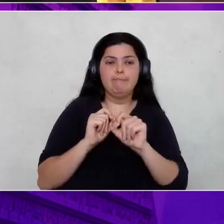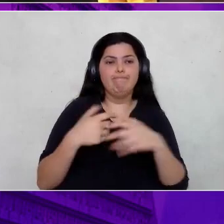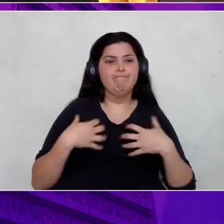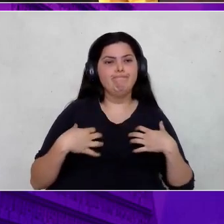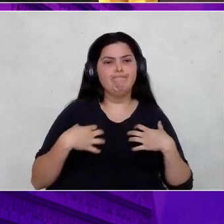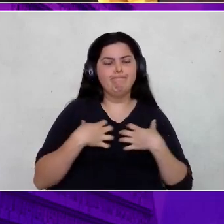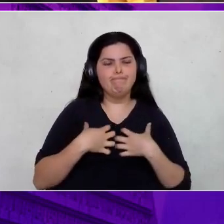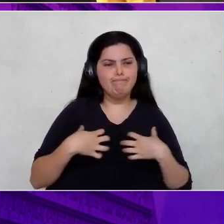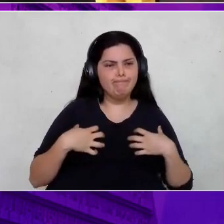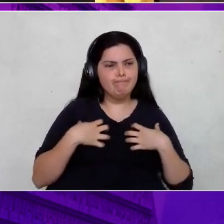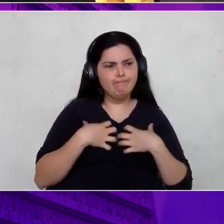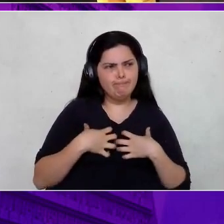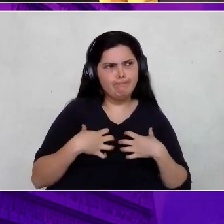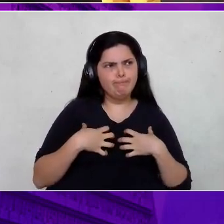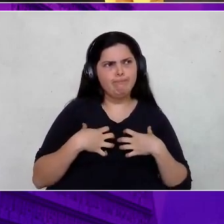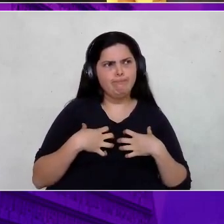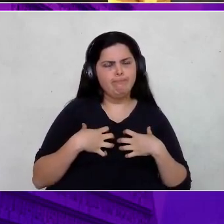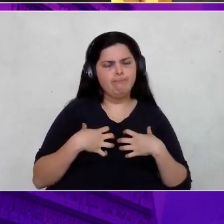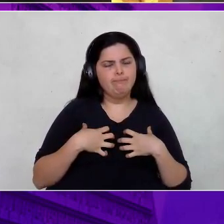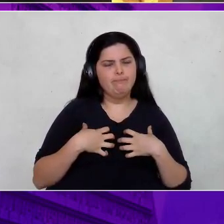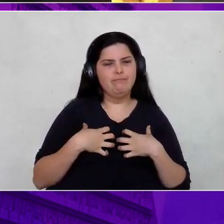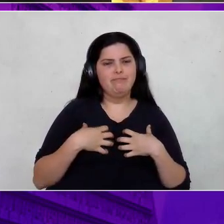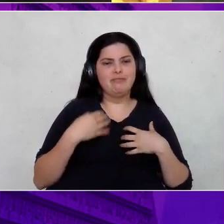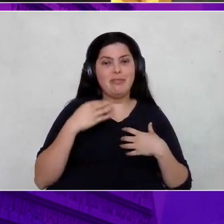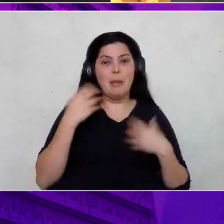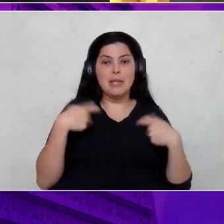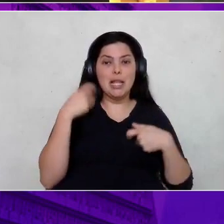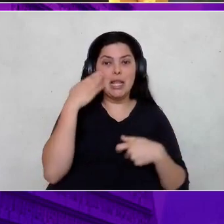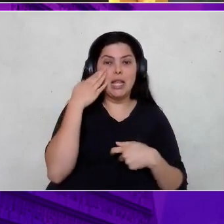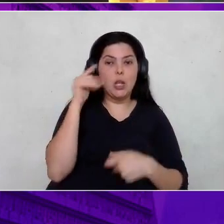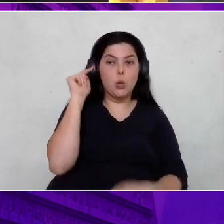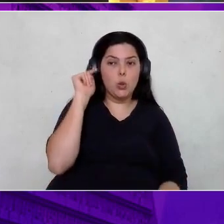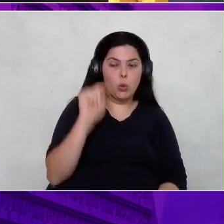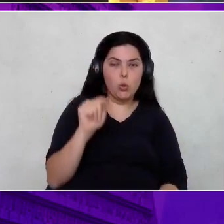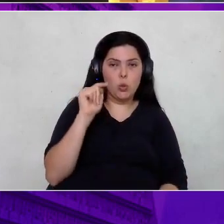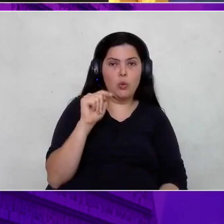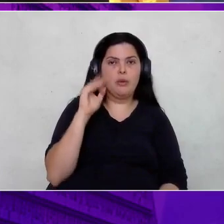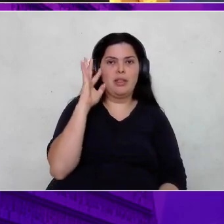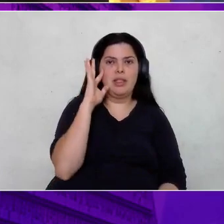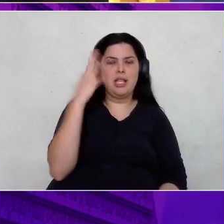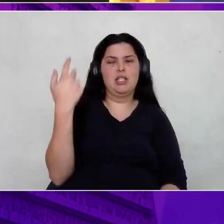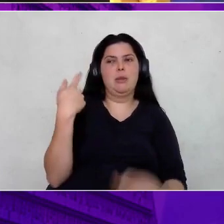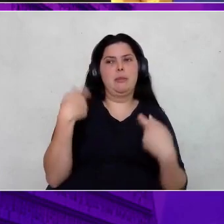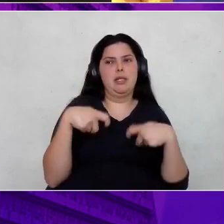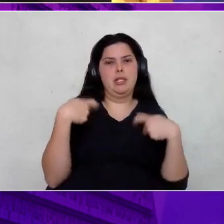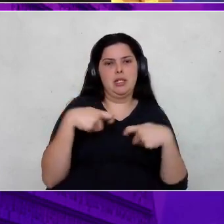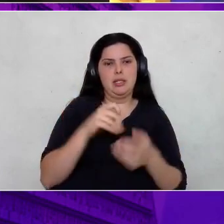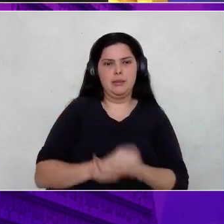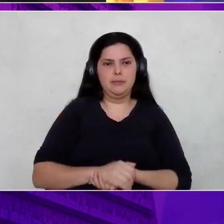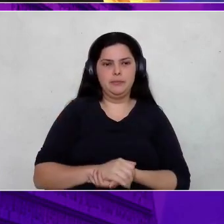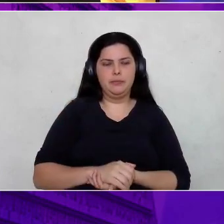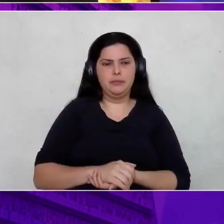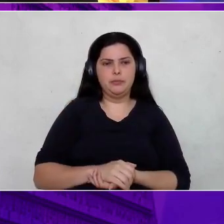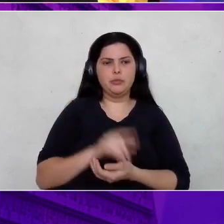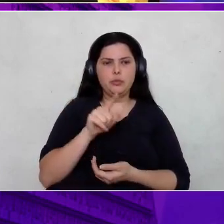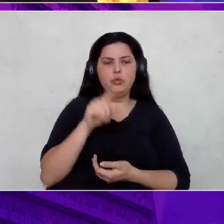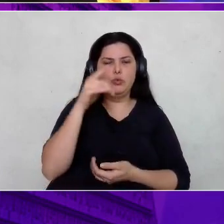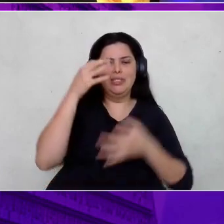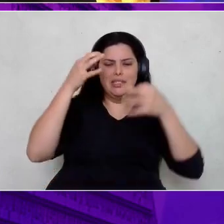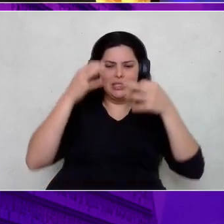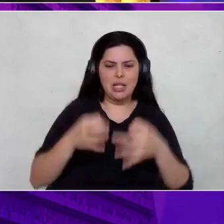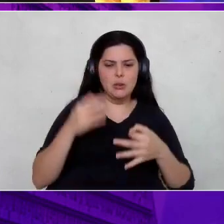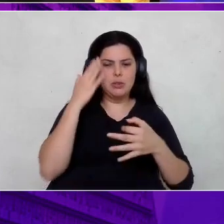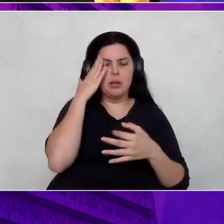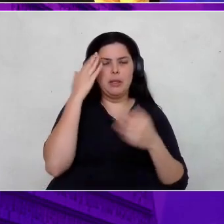entenda uma coisa, que é você que vai ter que tomar essa decisão. E você vai ter que, com muita certeza. E foi o que eu fiz.